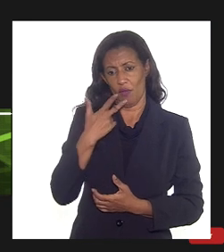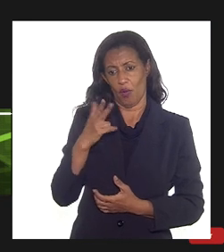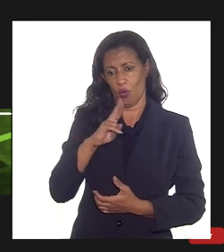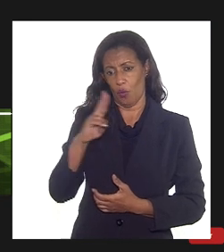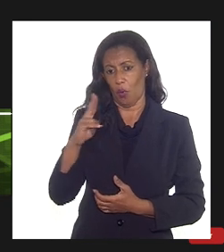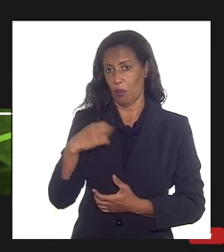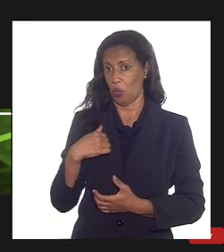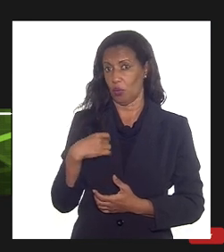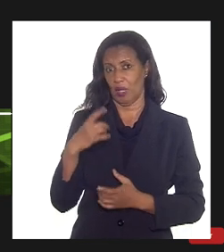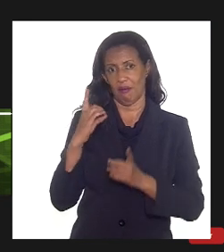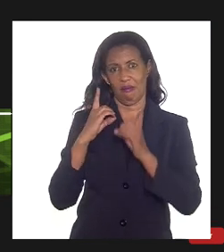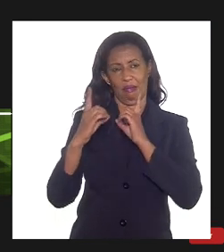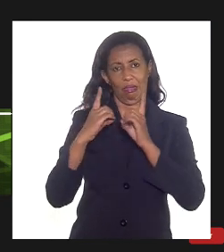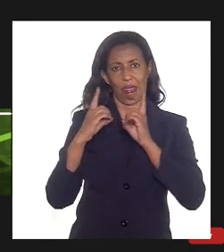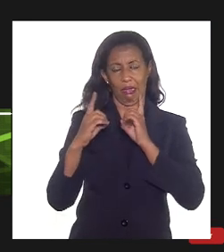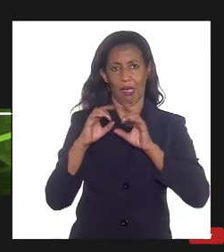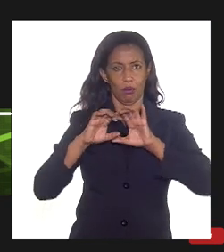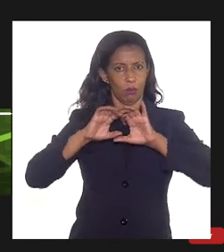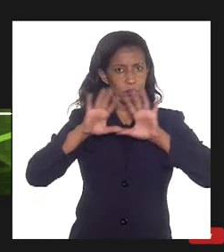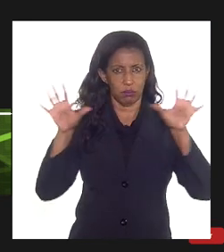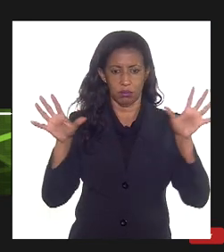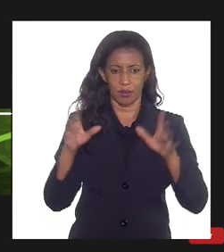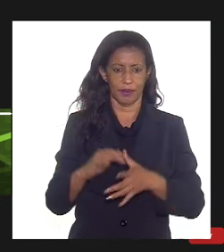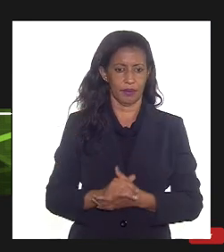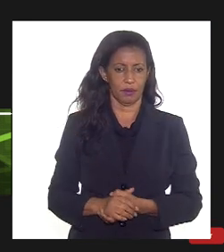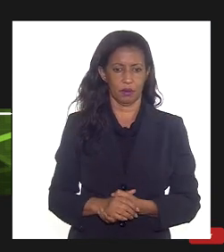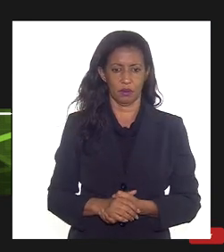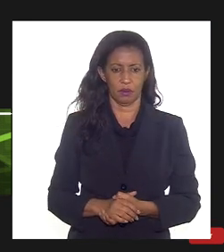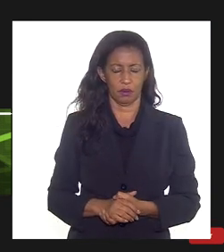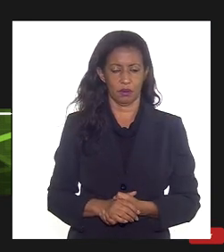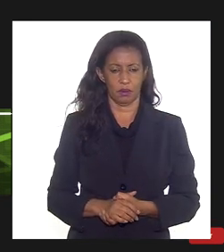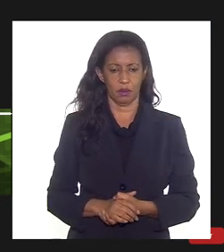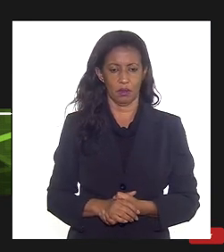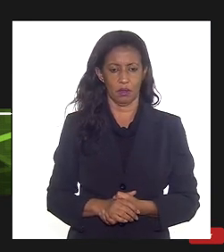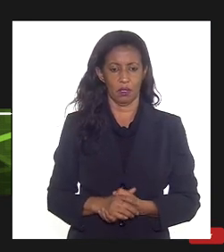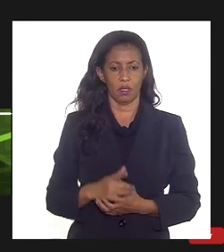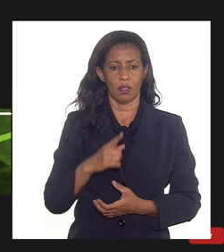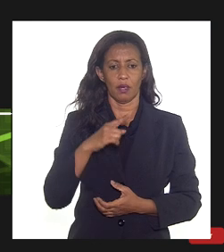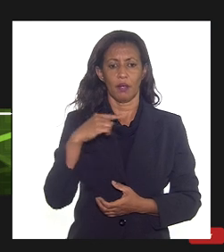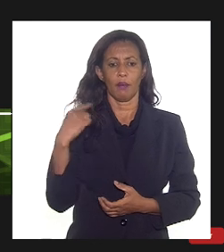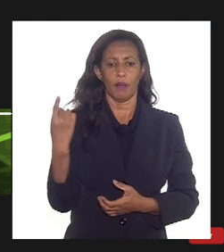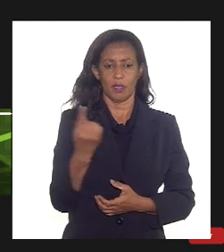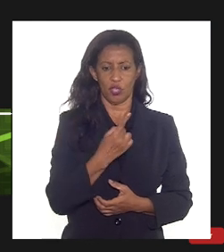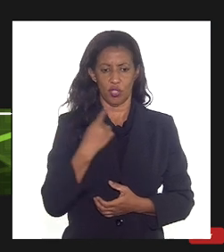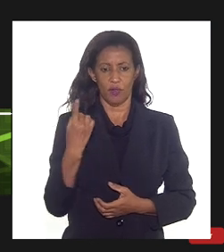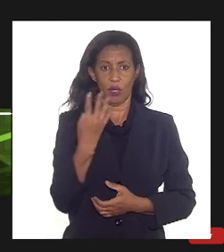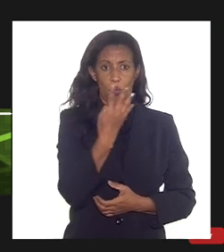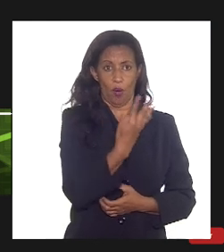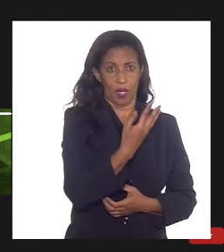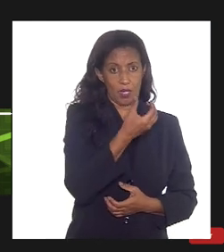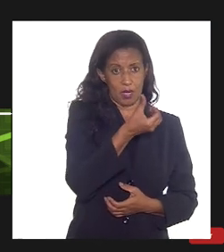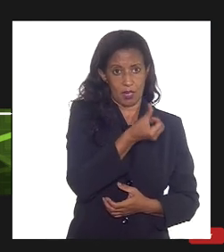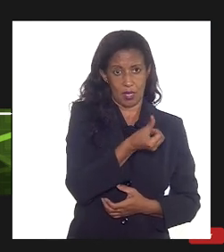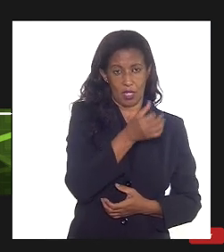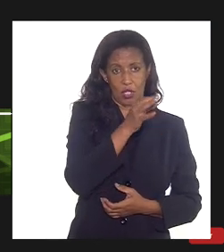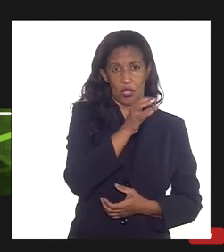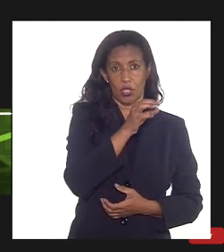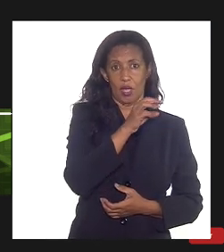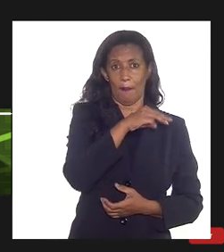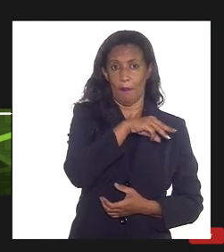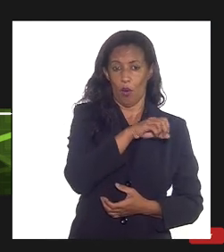possuo esse dado aberto entre ICMS e a e a COFINS mas aqui a gente vê que 46% é molécula 13% o